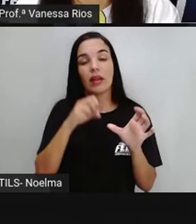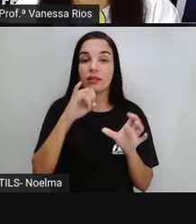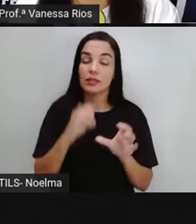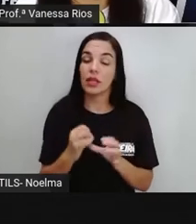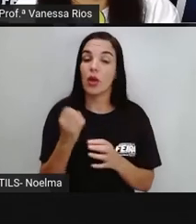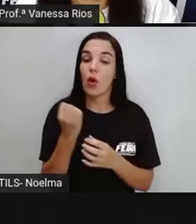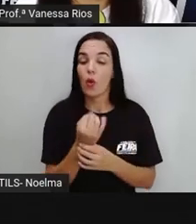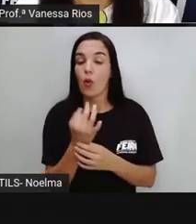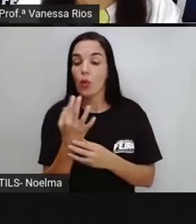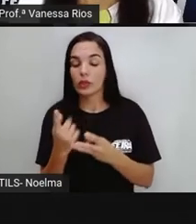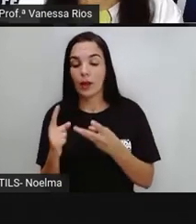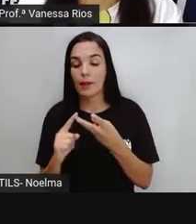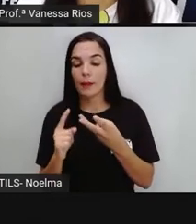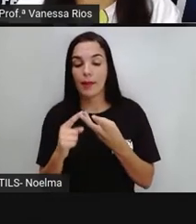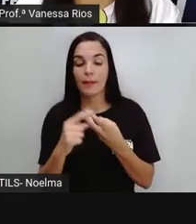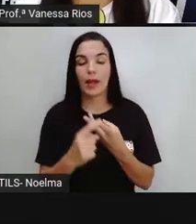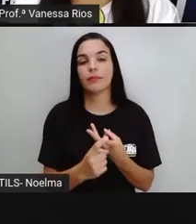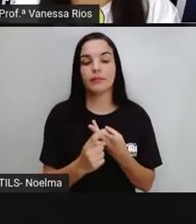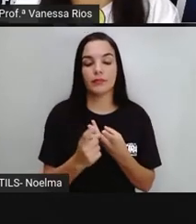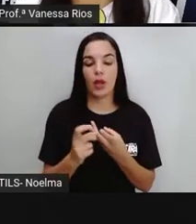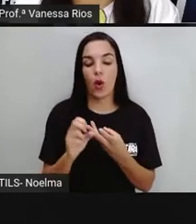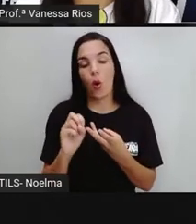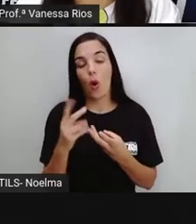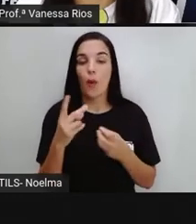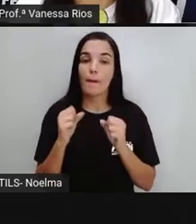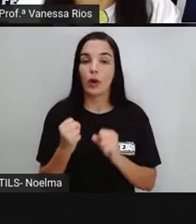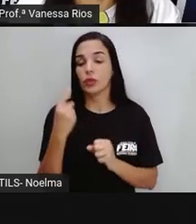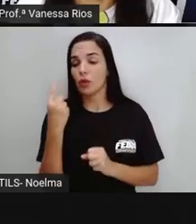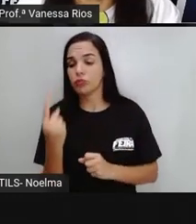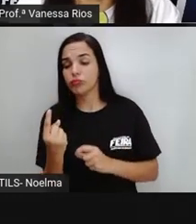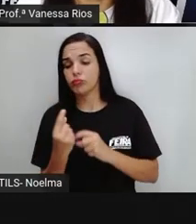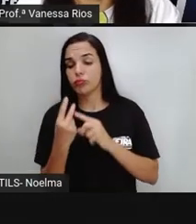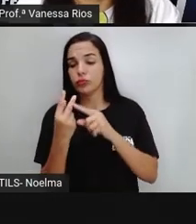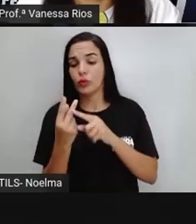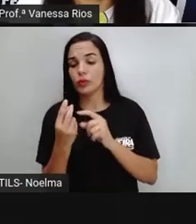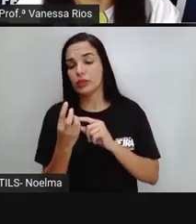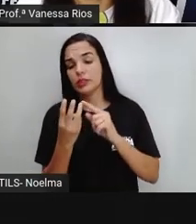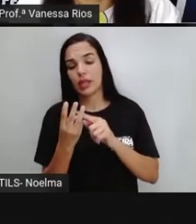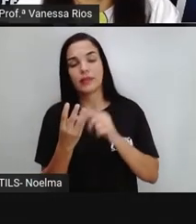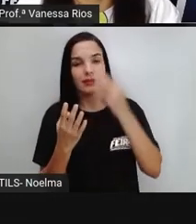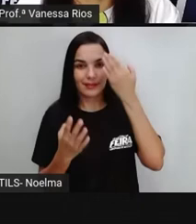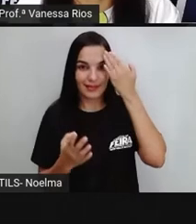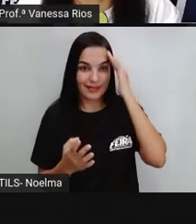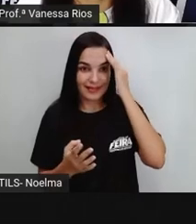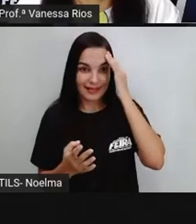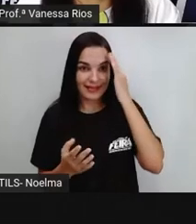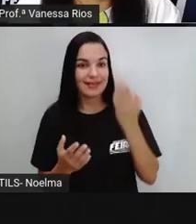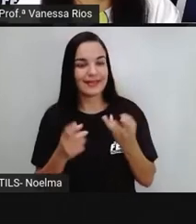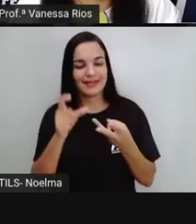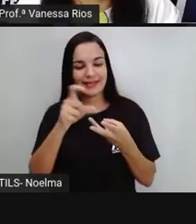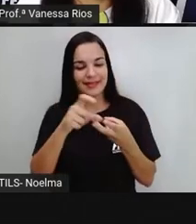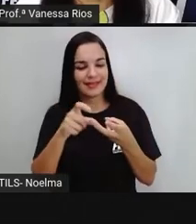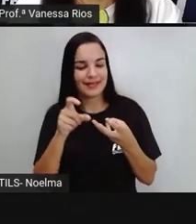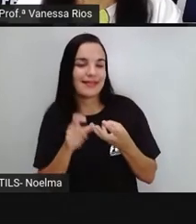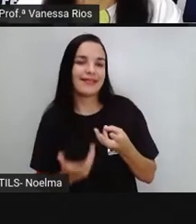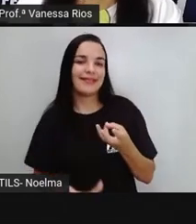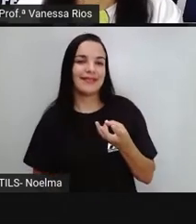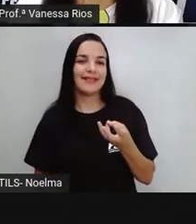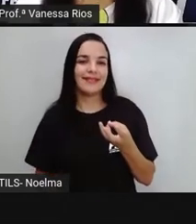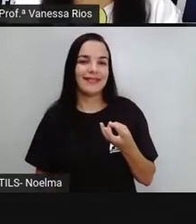e antepenúltima, ou eu posso fazer uma numeração, assim como a Pró tá mostrando aí, através da imagem, né?